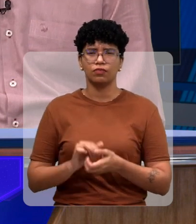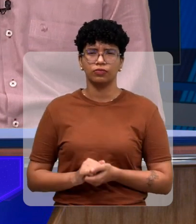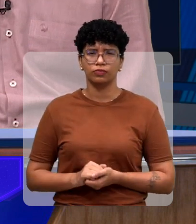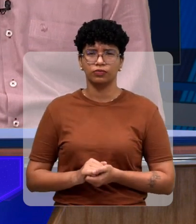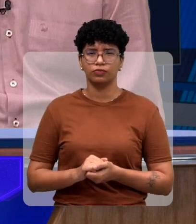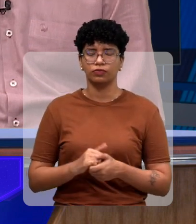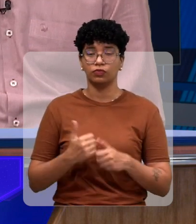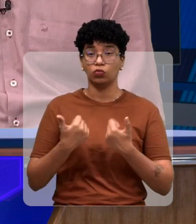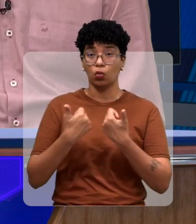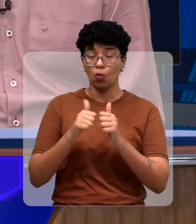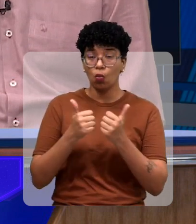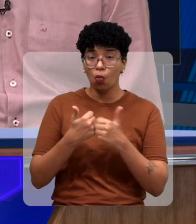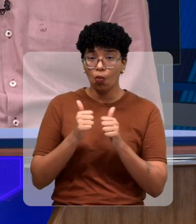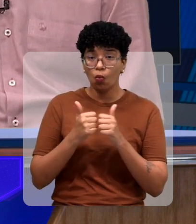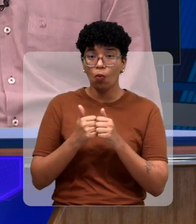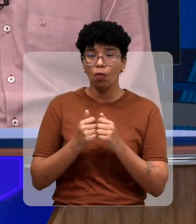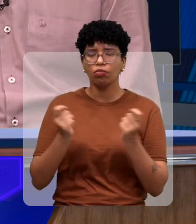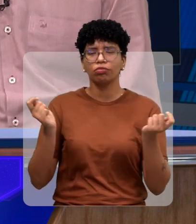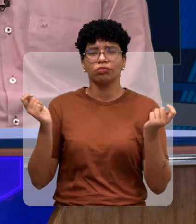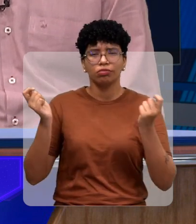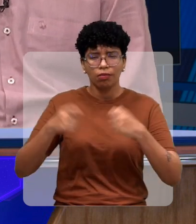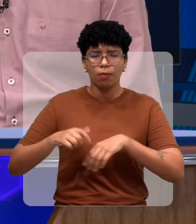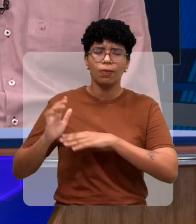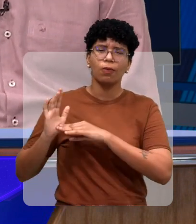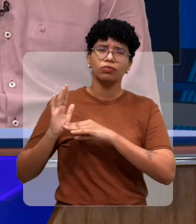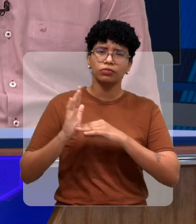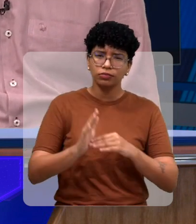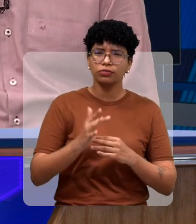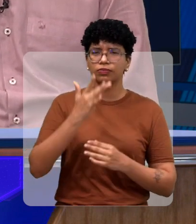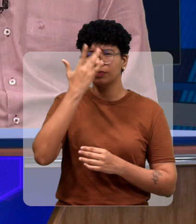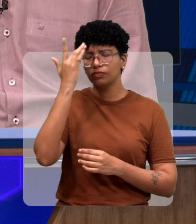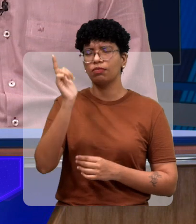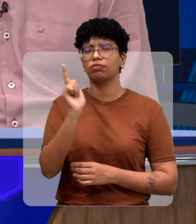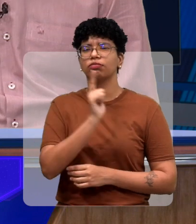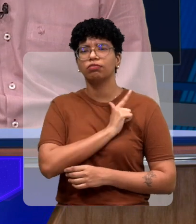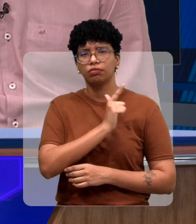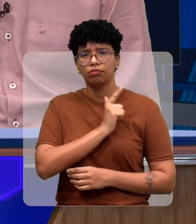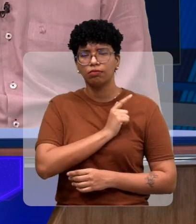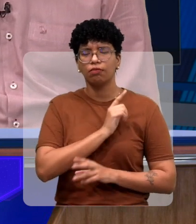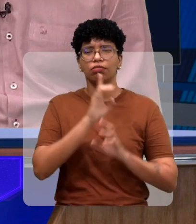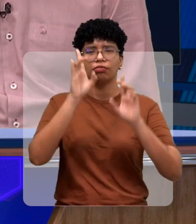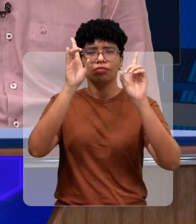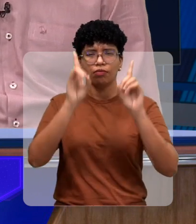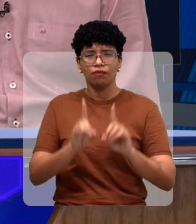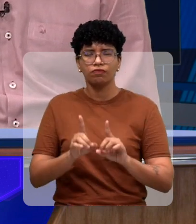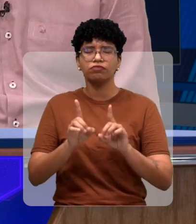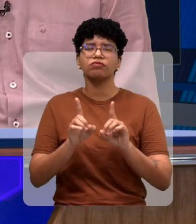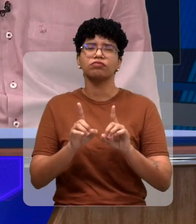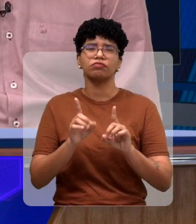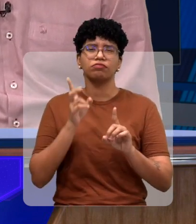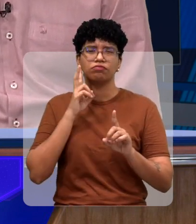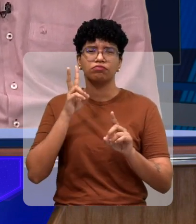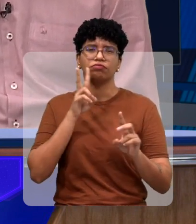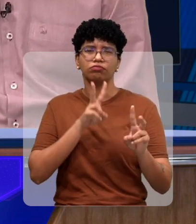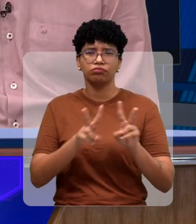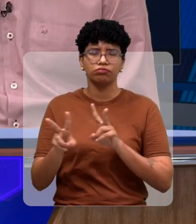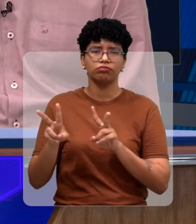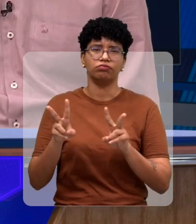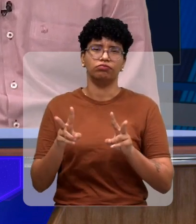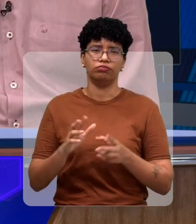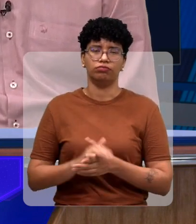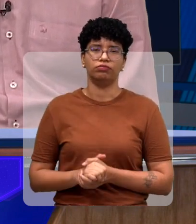que forma o transporte coletivo está atendendo as pessoas com deficiência na nossa querida cidade de Timon?